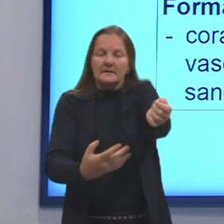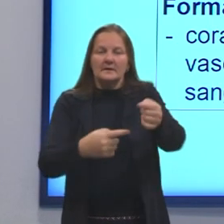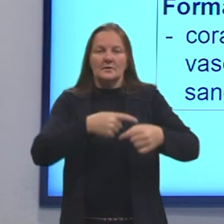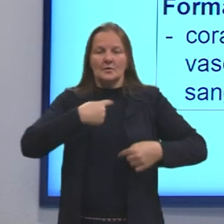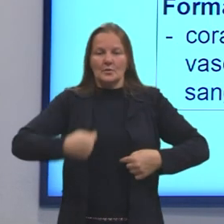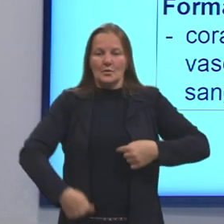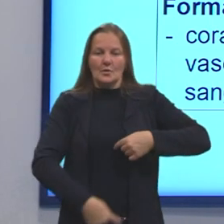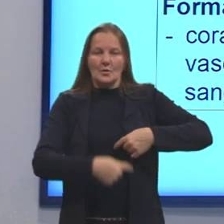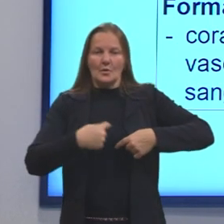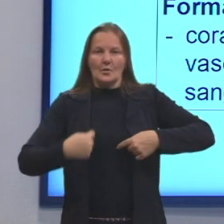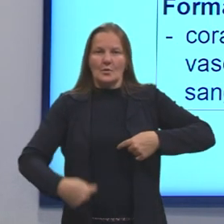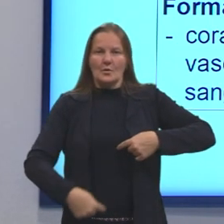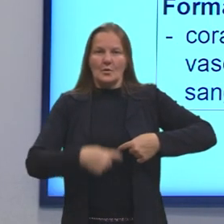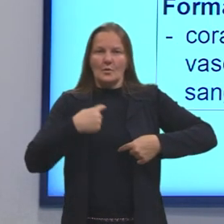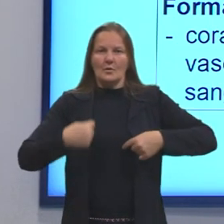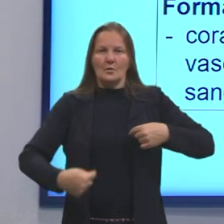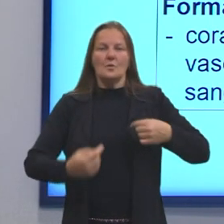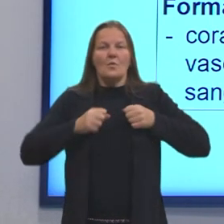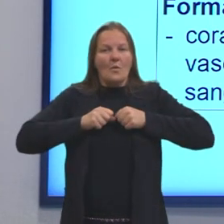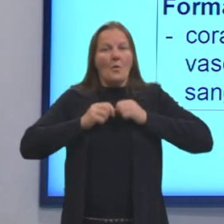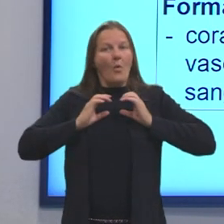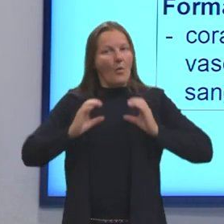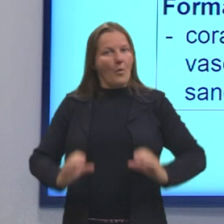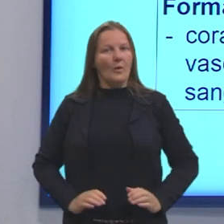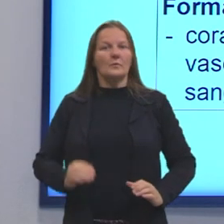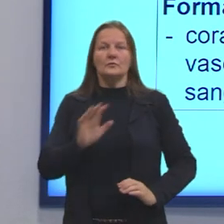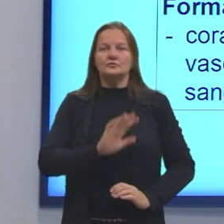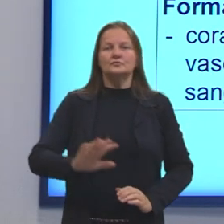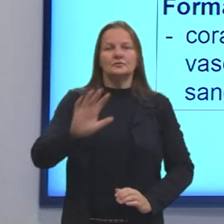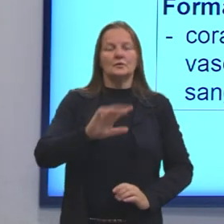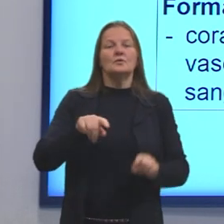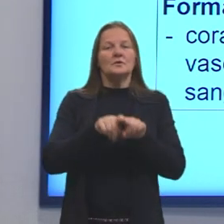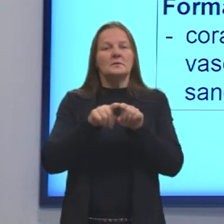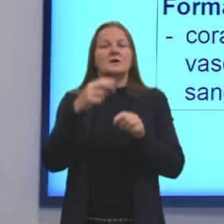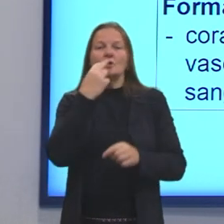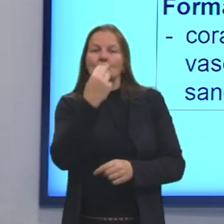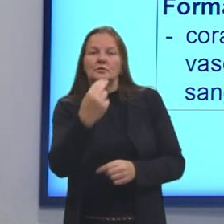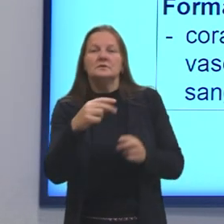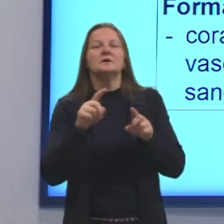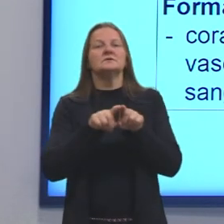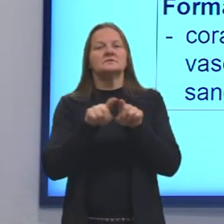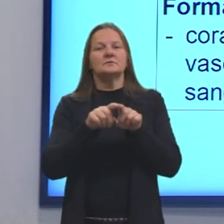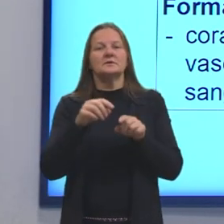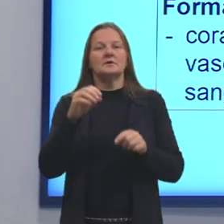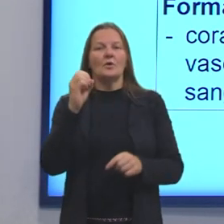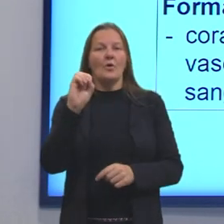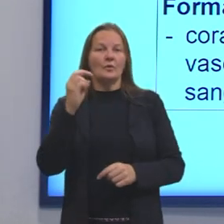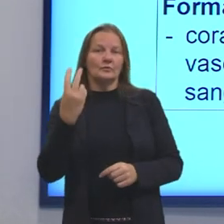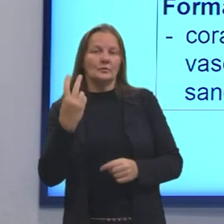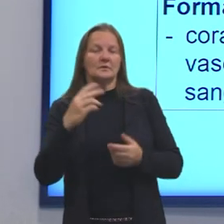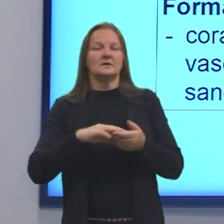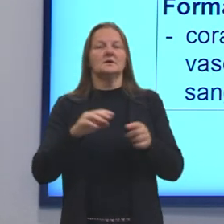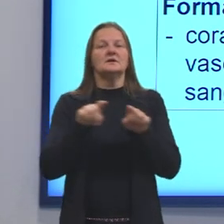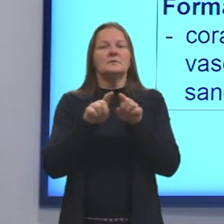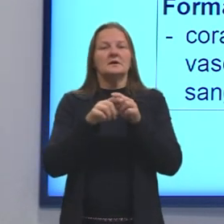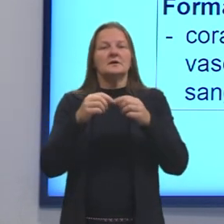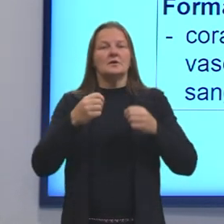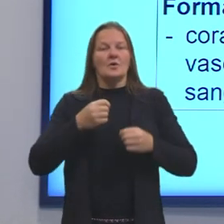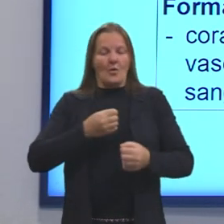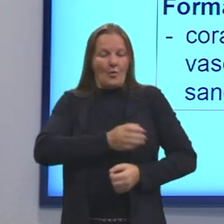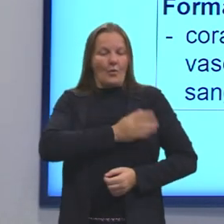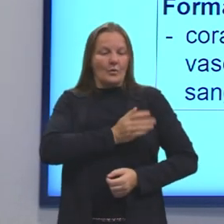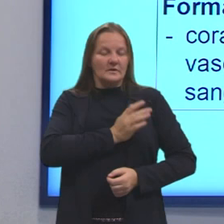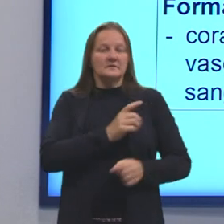transporte de nutrientes. Esse sistema é formado pelo coração e pelos vasos sanguíneos.